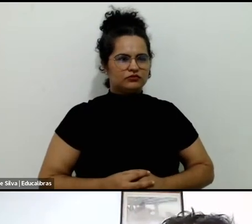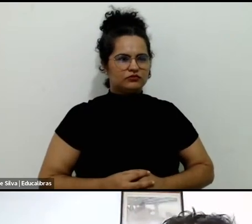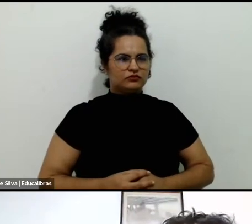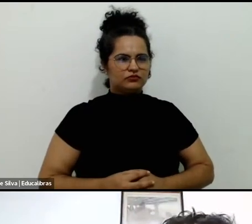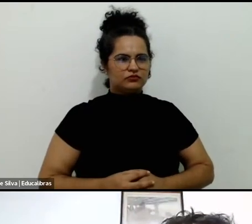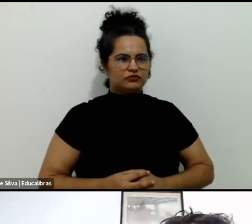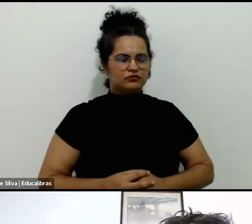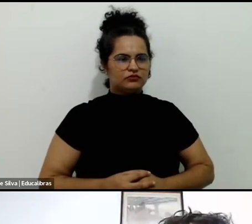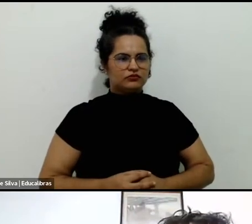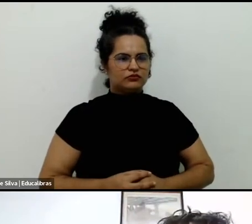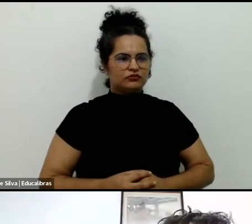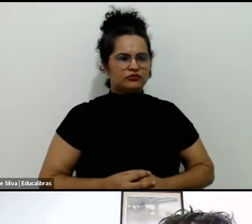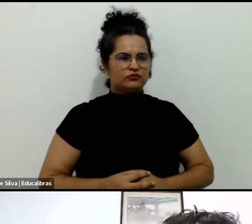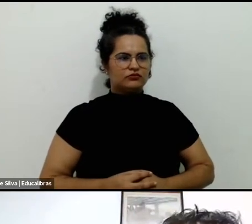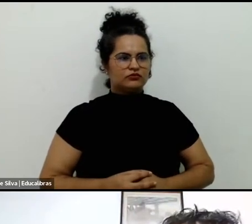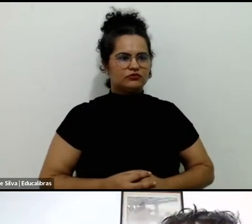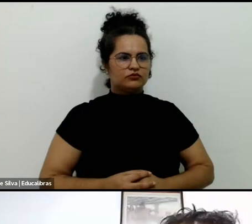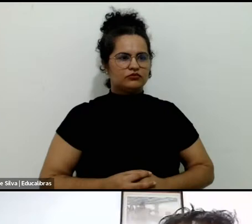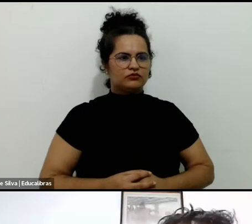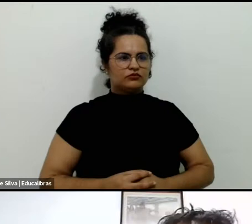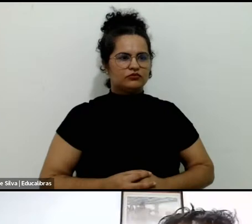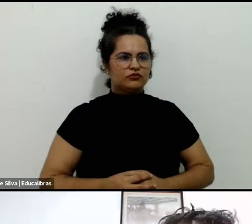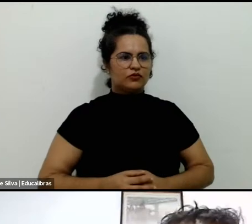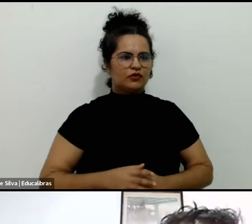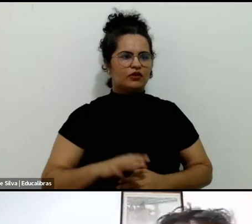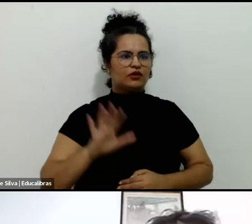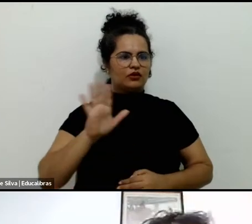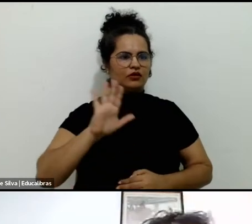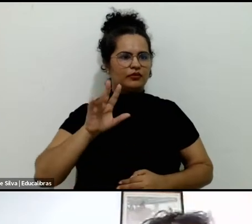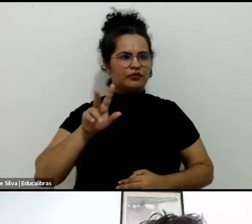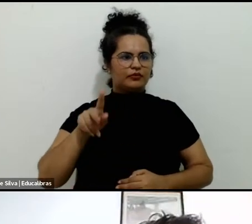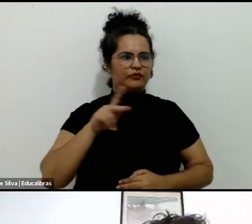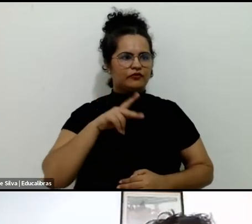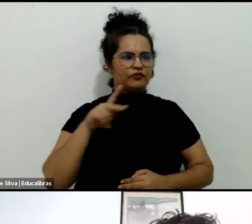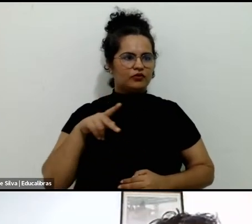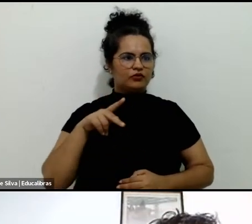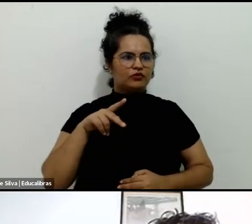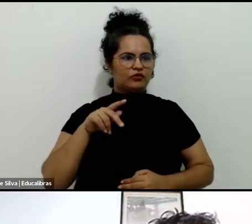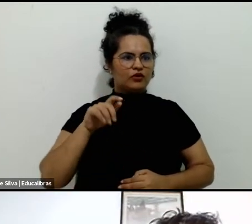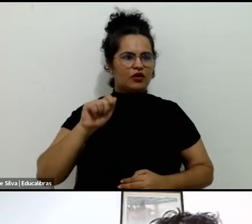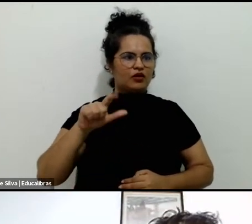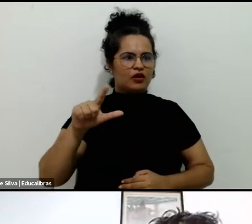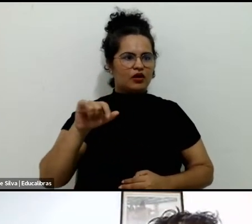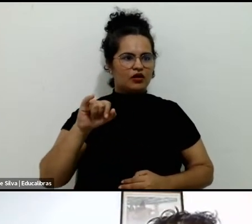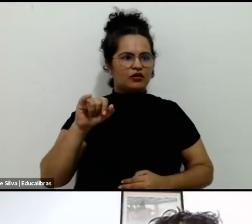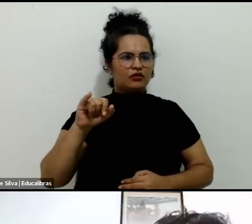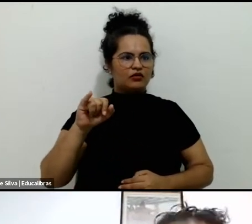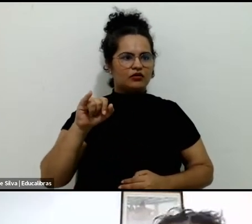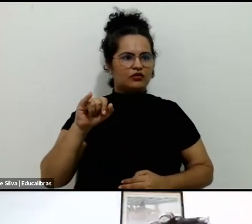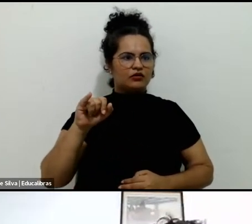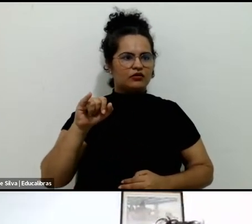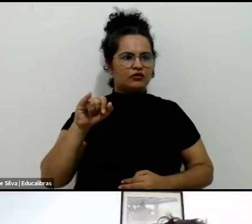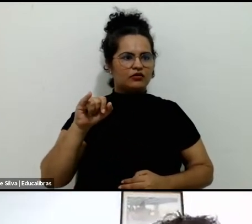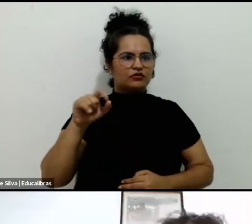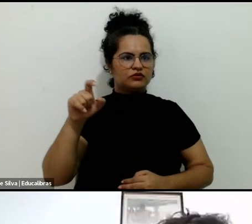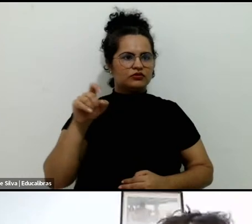Por favor, Alisson, se puder concluir, nós agradecemos.